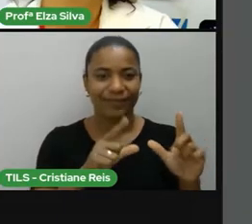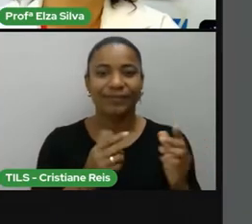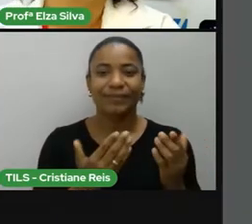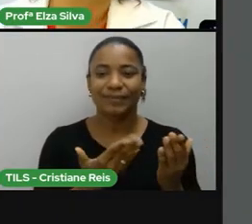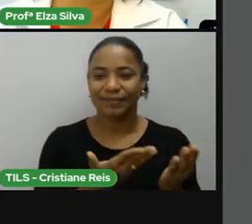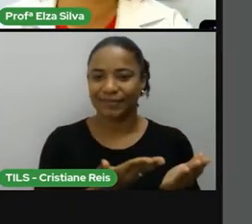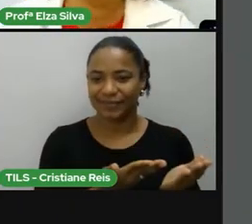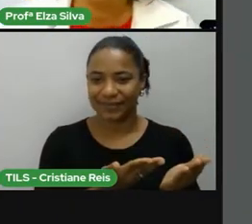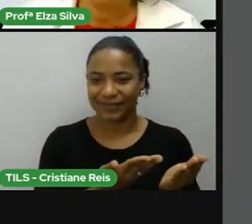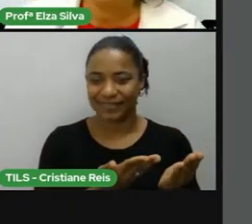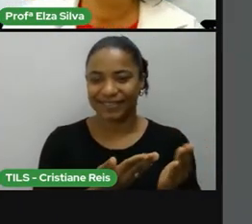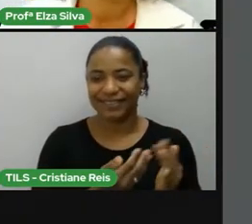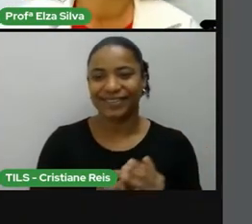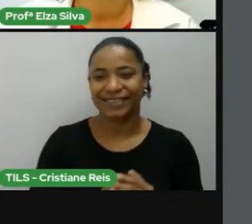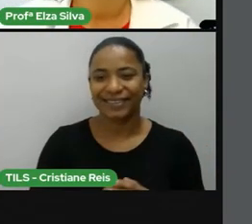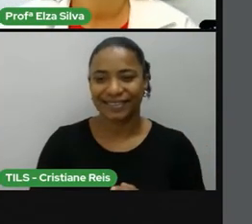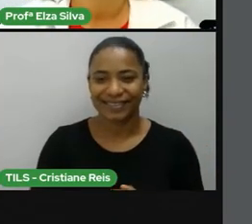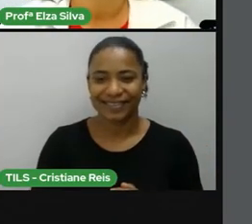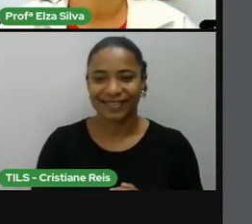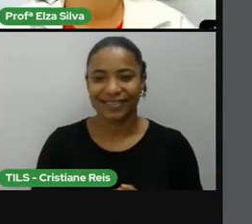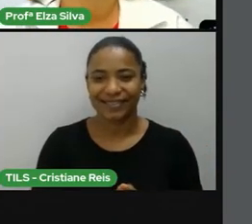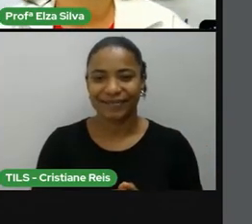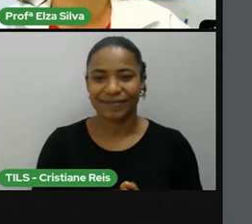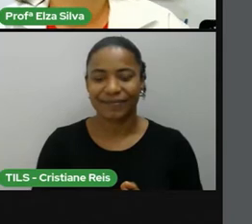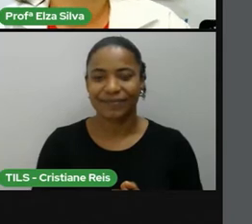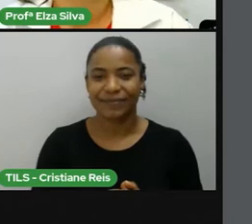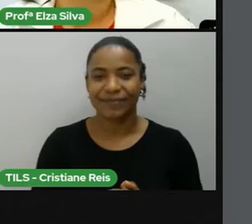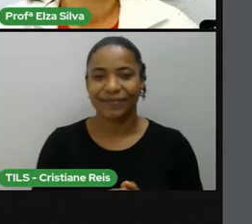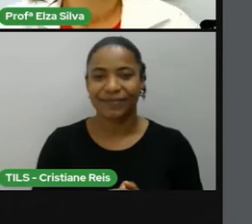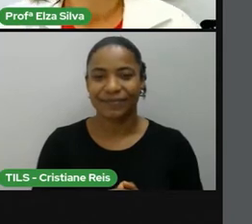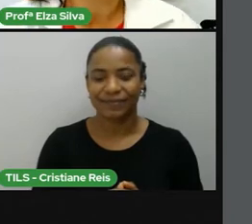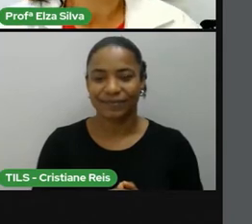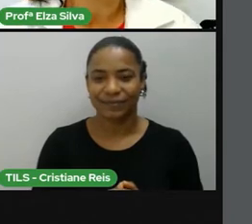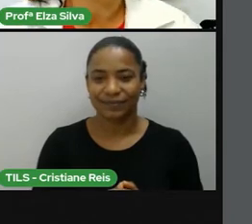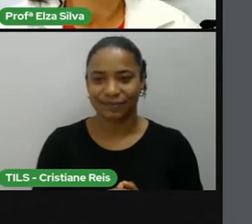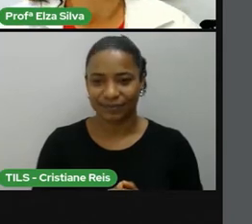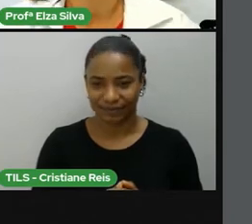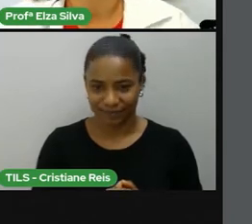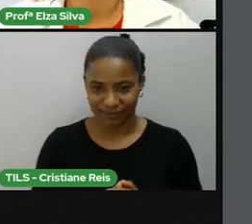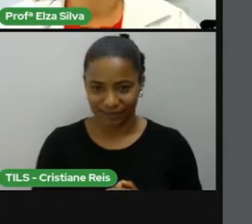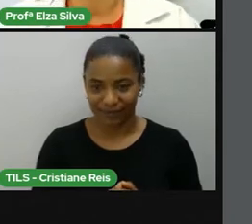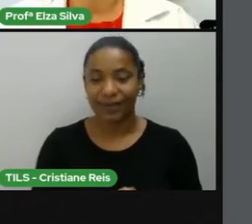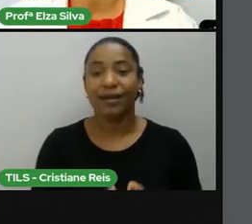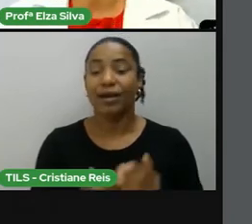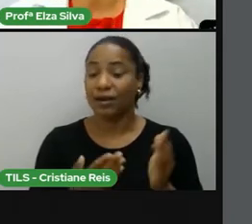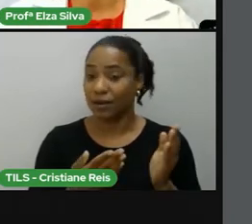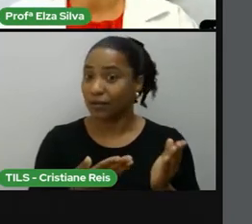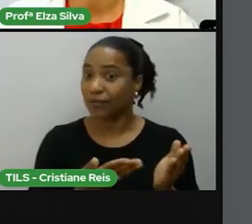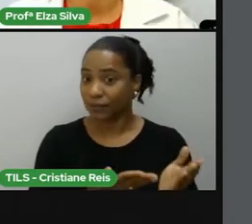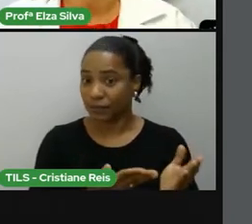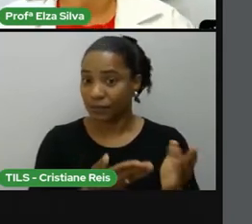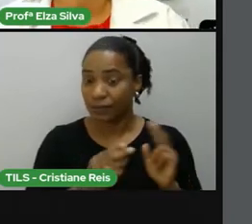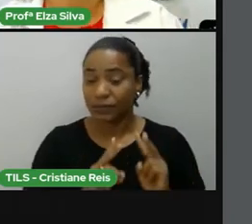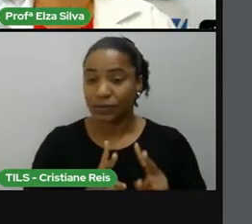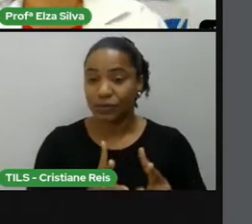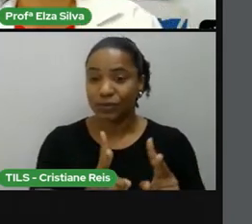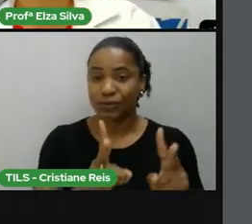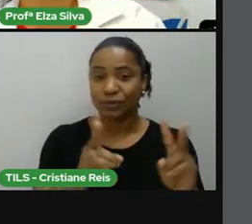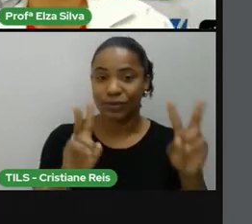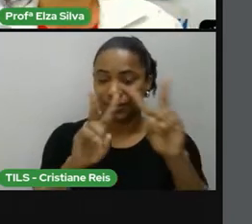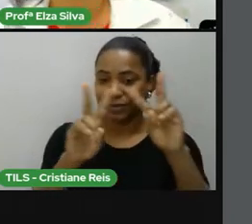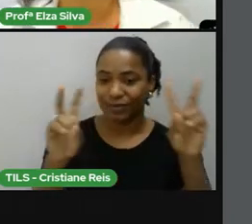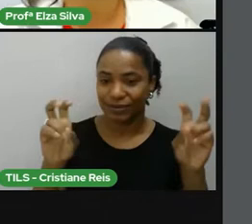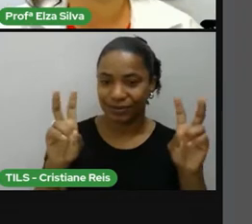Vamos dar continuidade ao tema